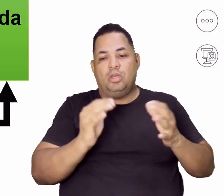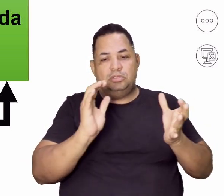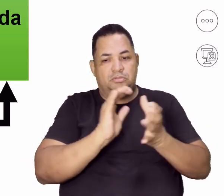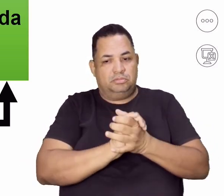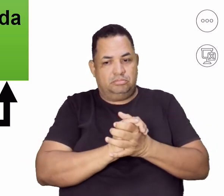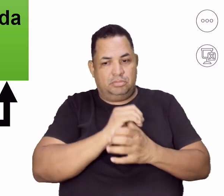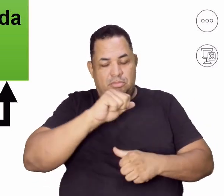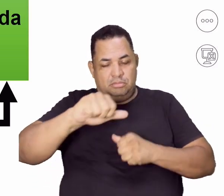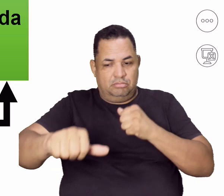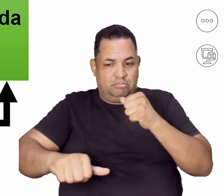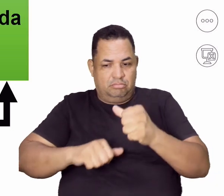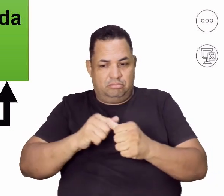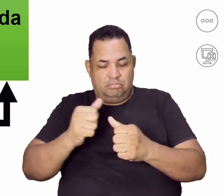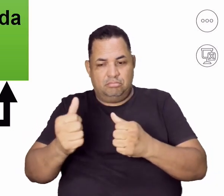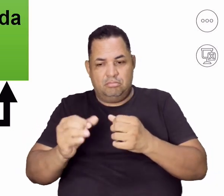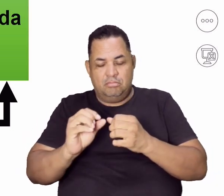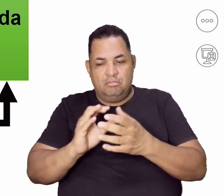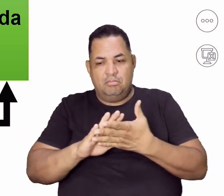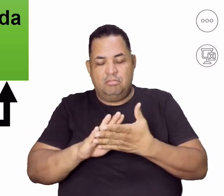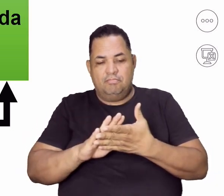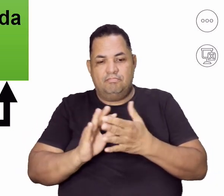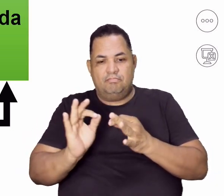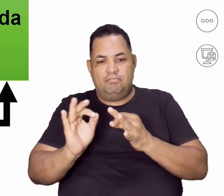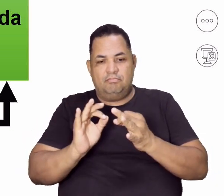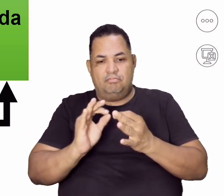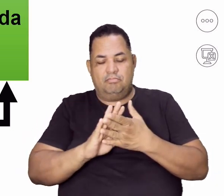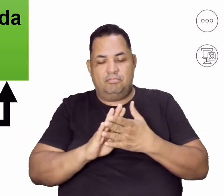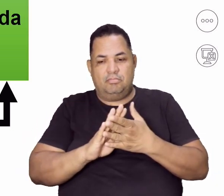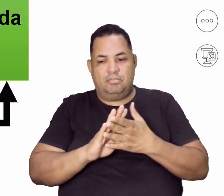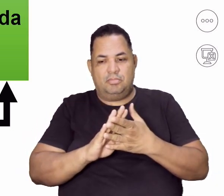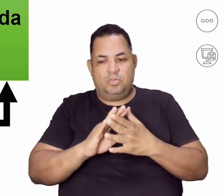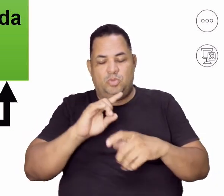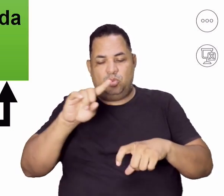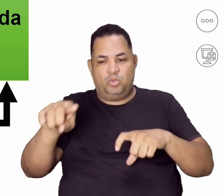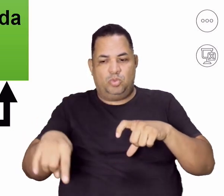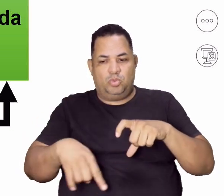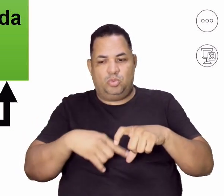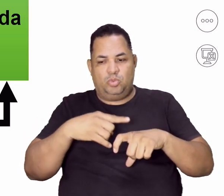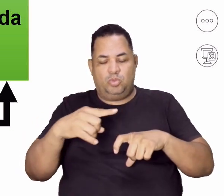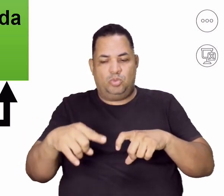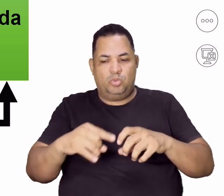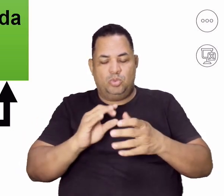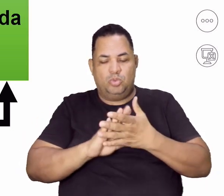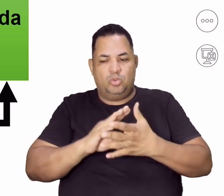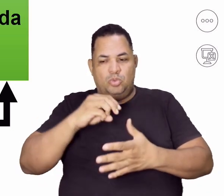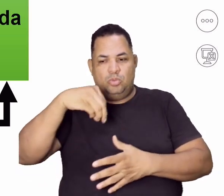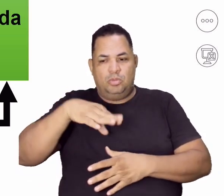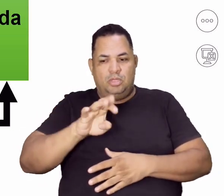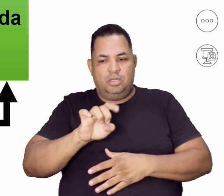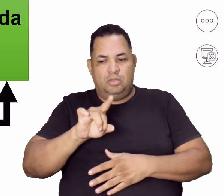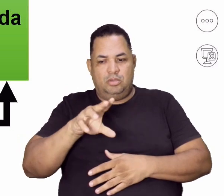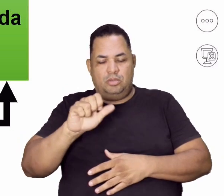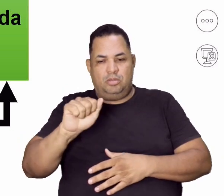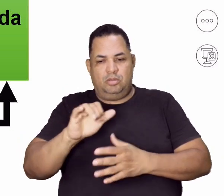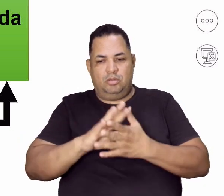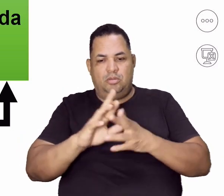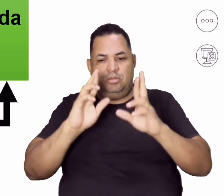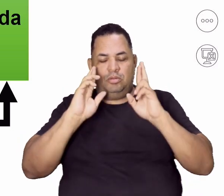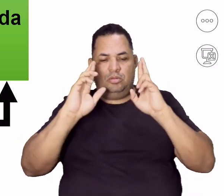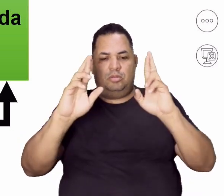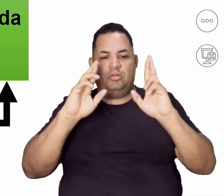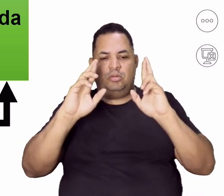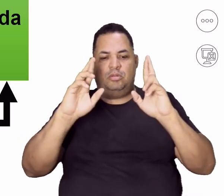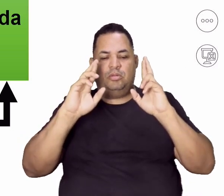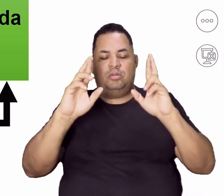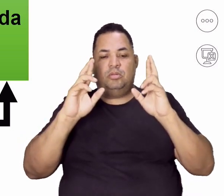a questão aí do ciclo menstrual que não tá regulado, as expectativas